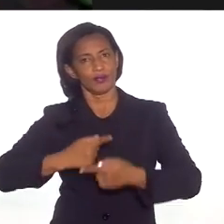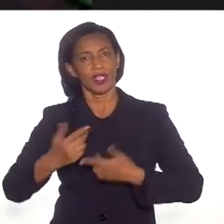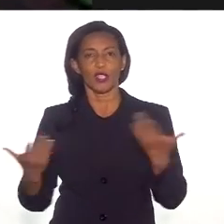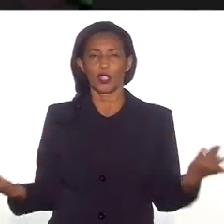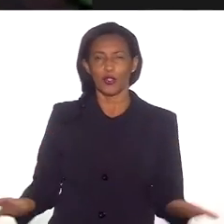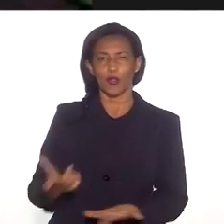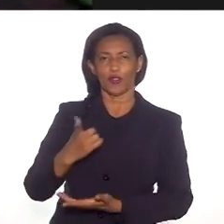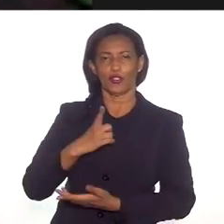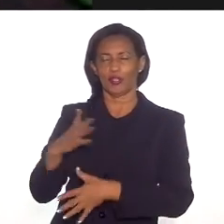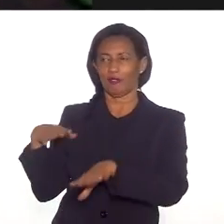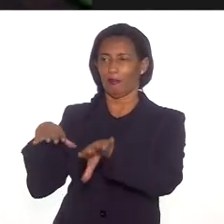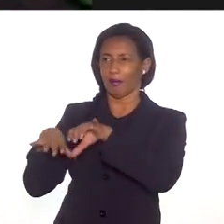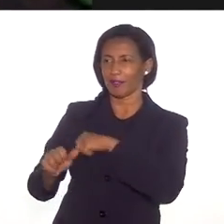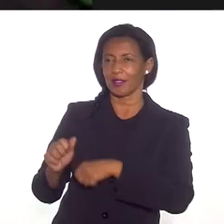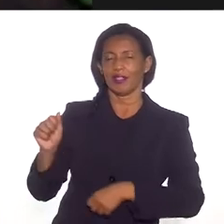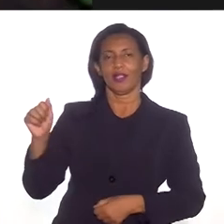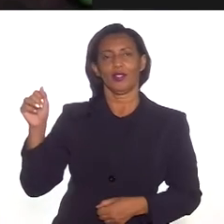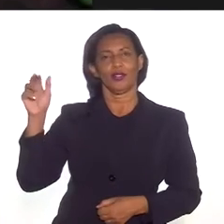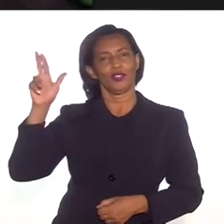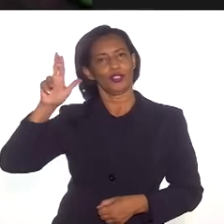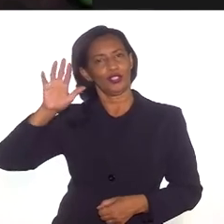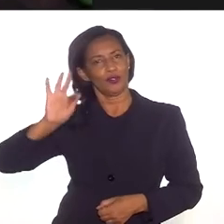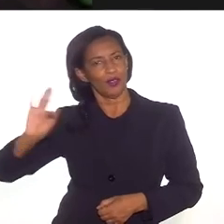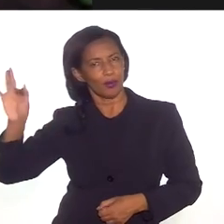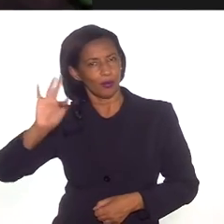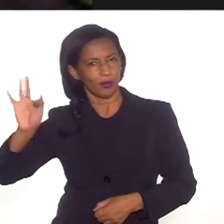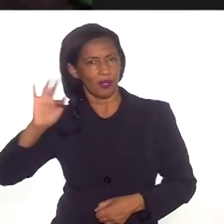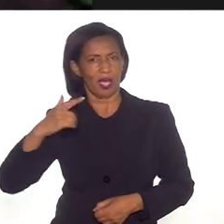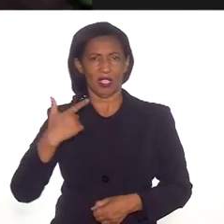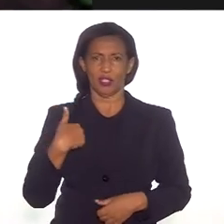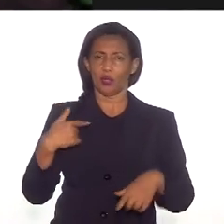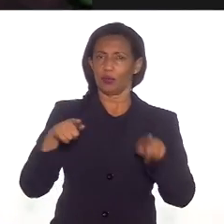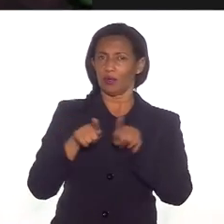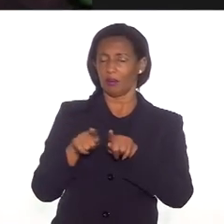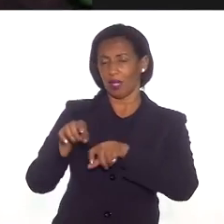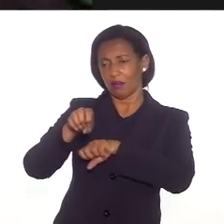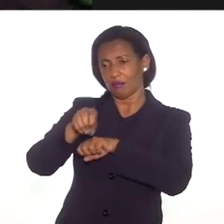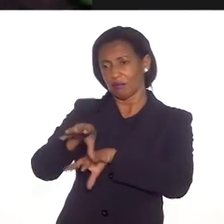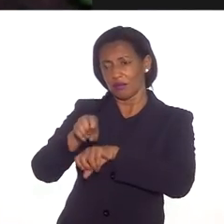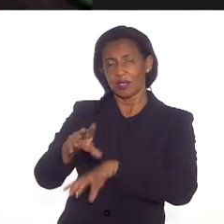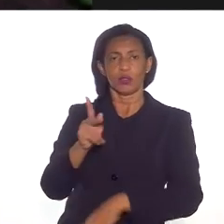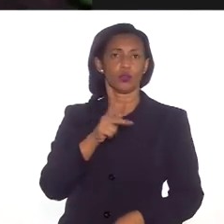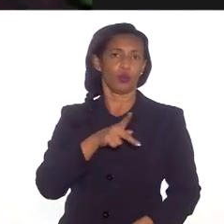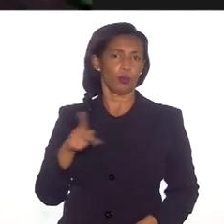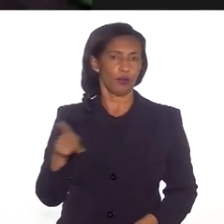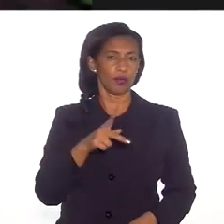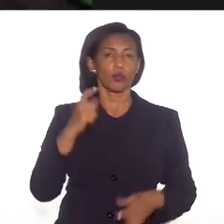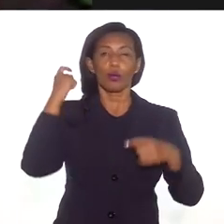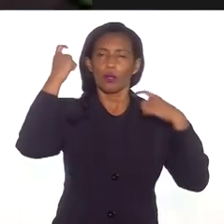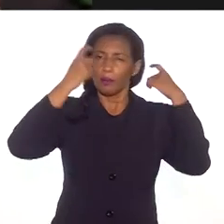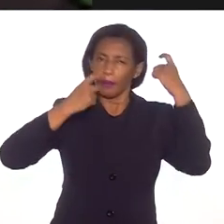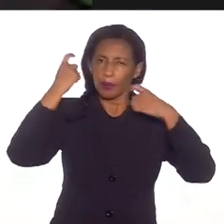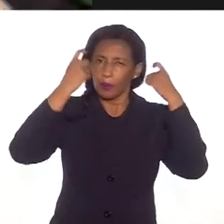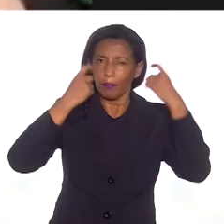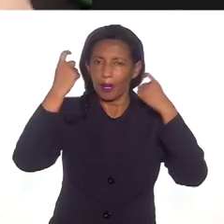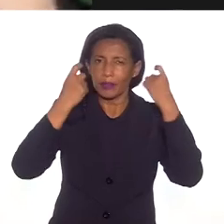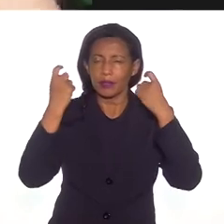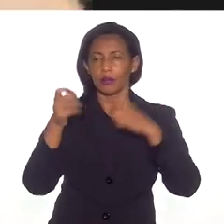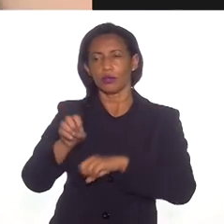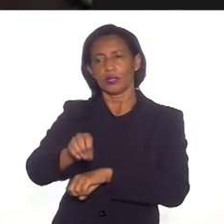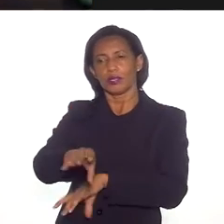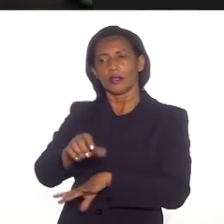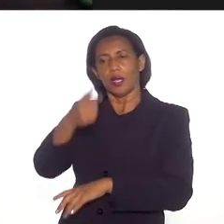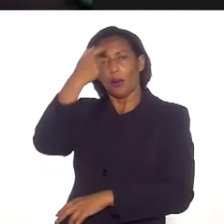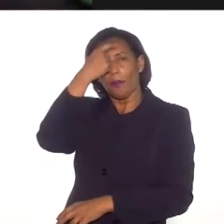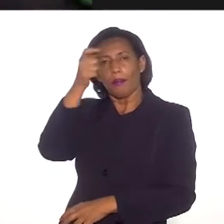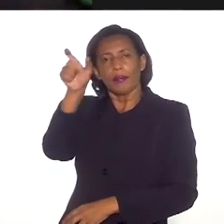foi para a universidade e que sempre teve essa preocupação, eu sou educador de formação, então, sempre tive essa preocupação de